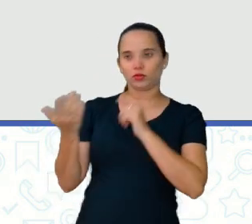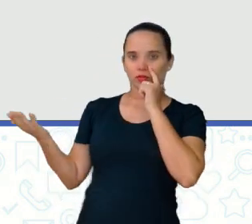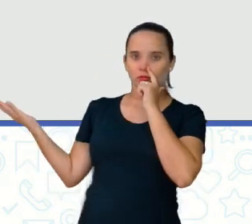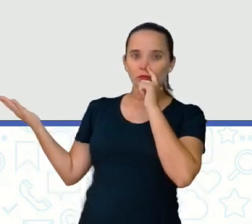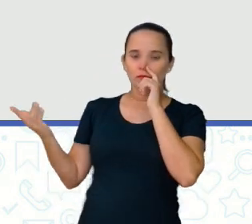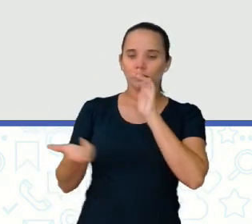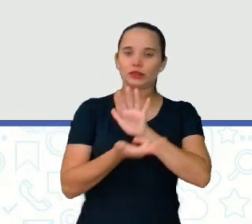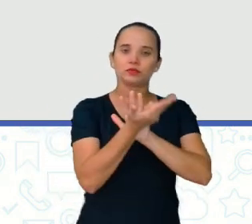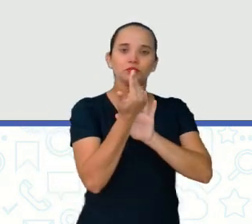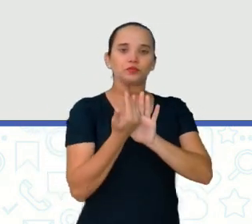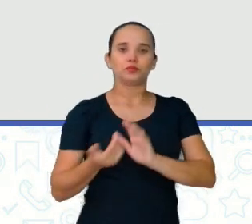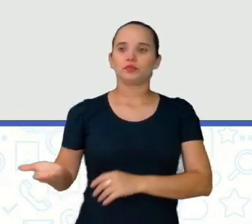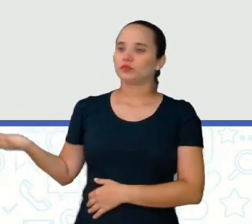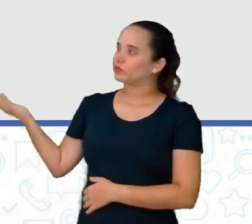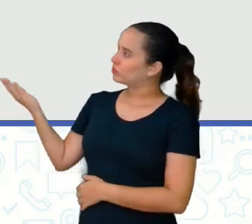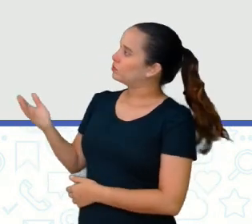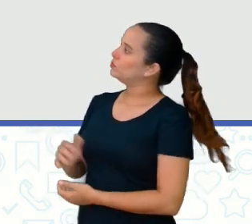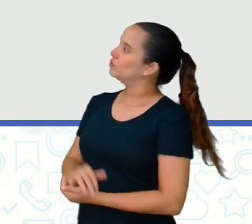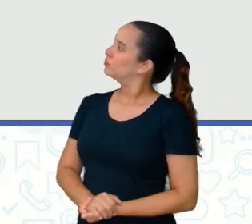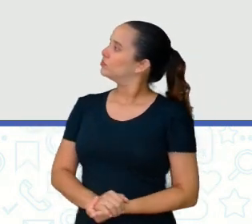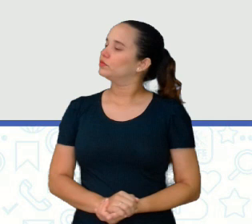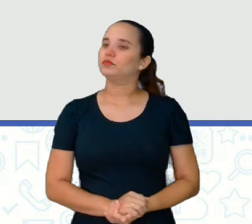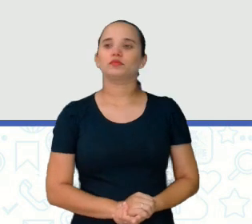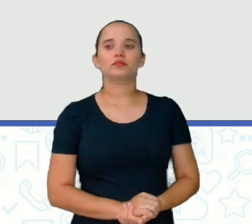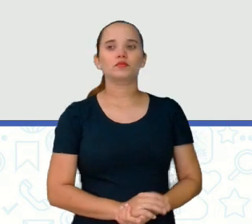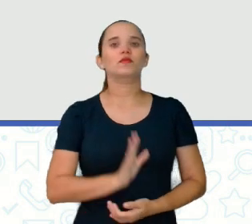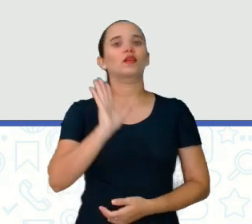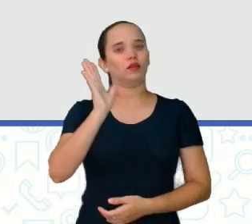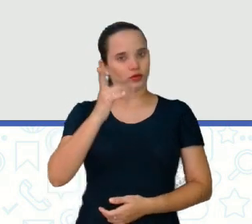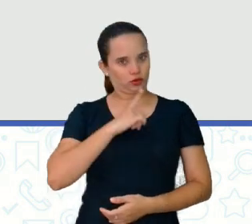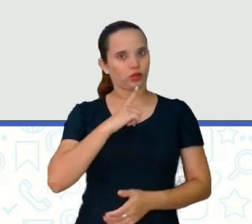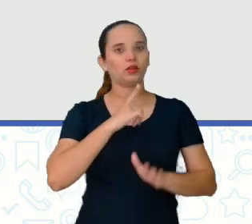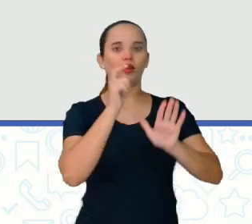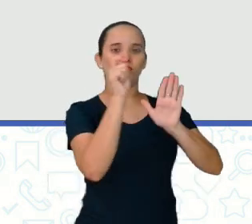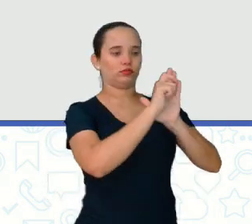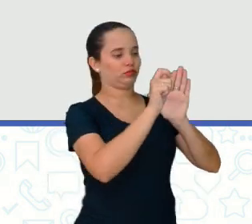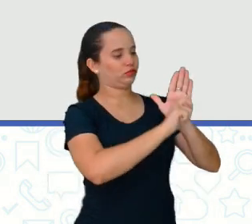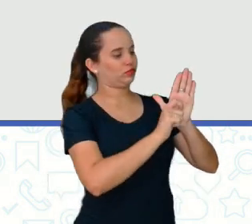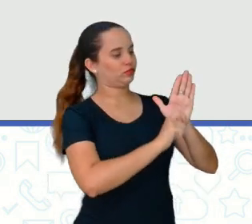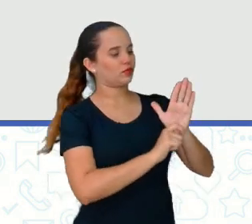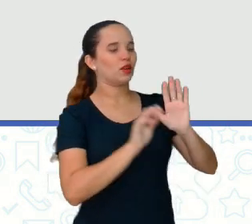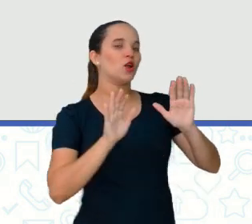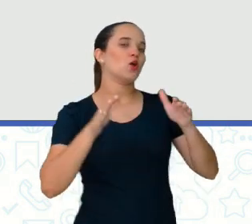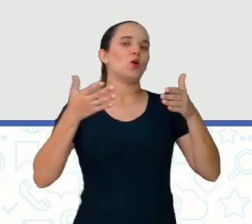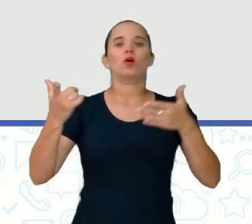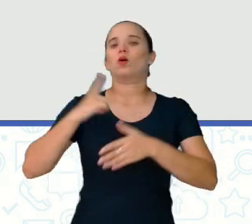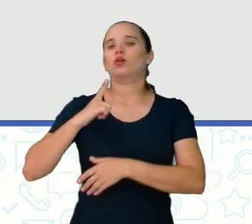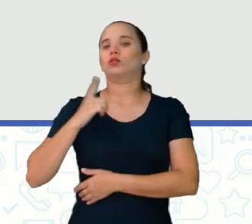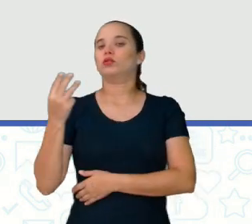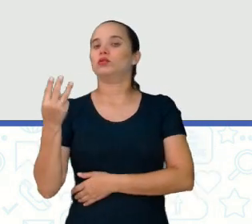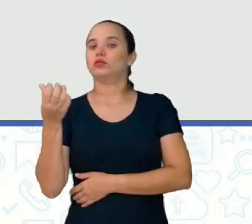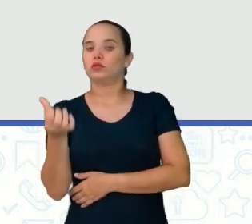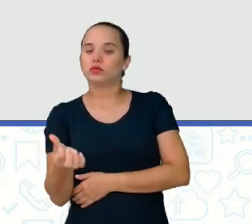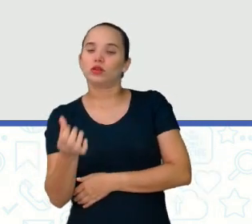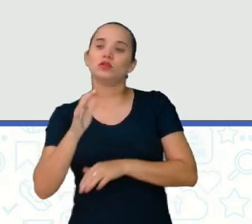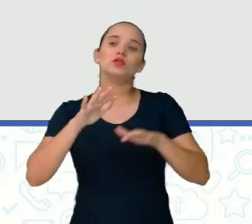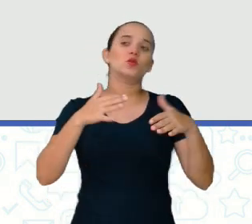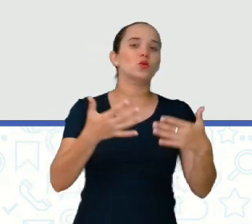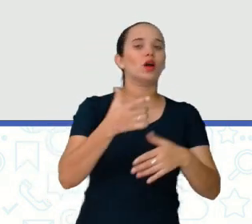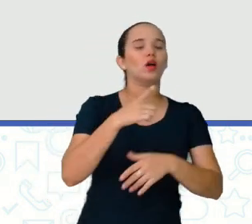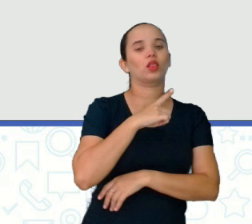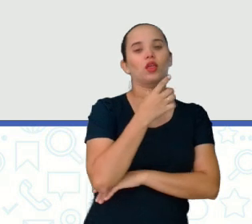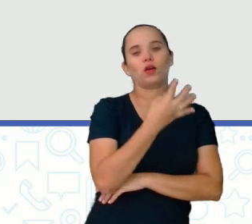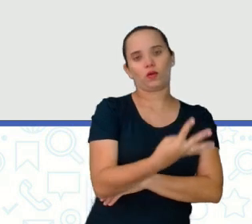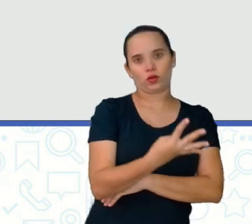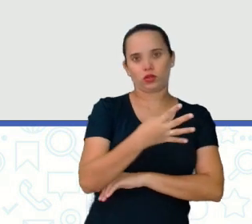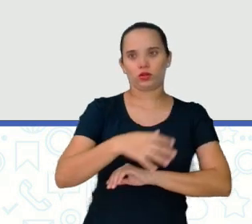desenho, a minha figura. Já está escrito aí qual que tem 36 e qual que tem 4. O eu não sei? Traz